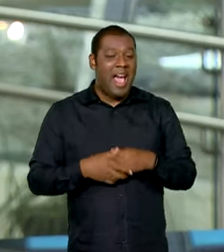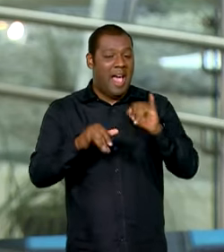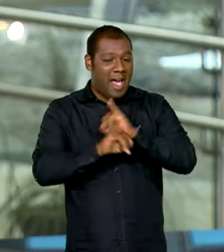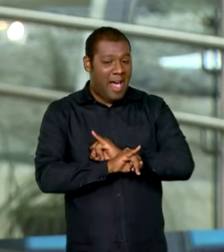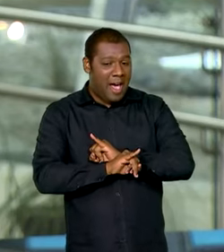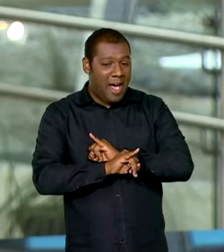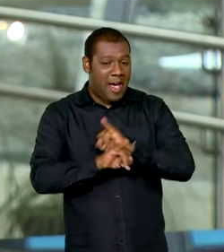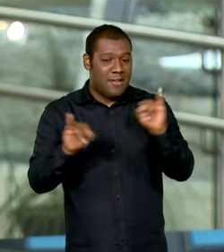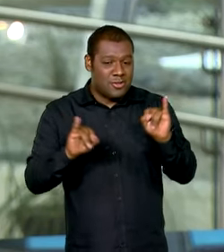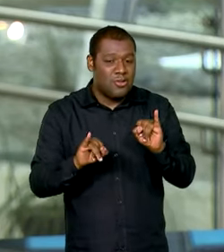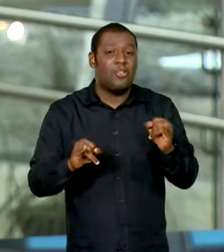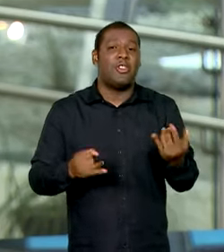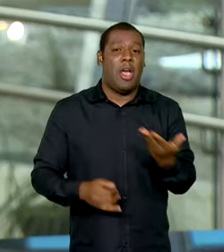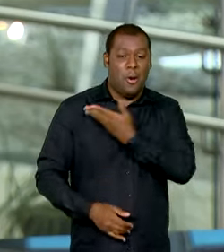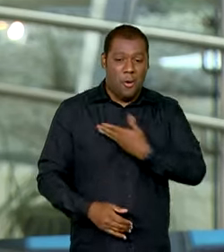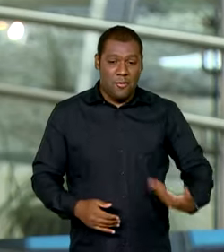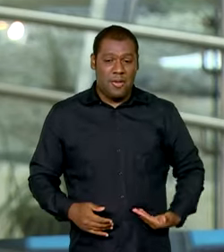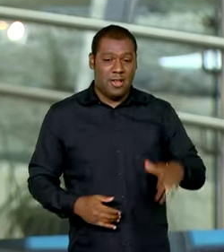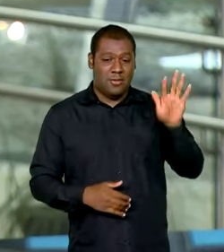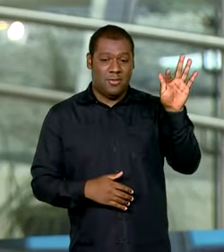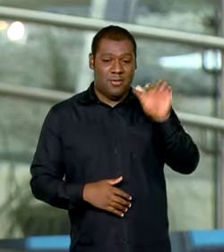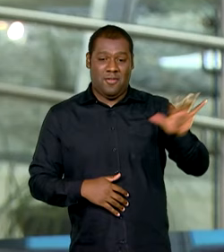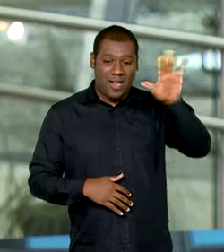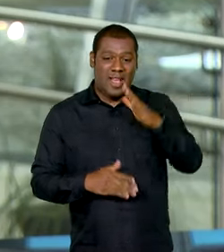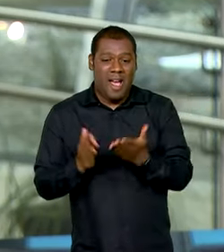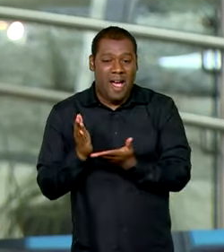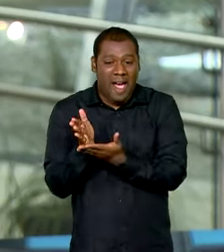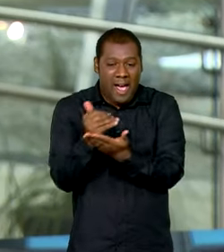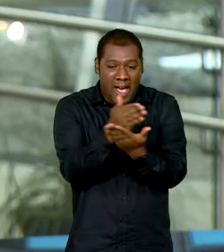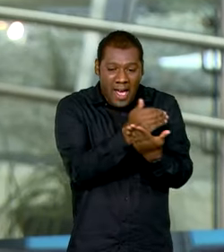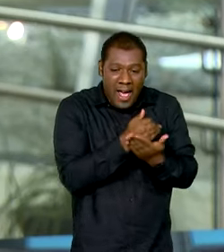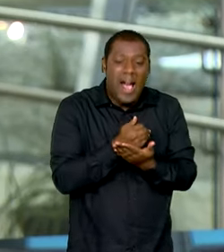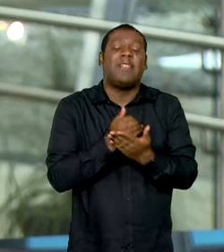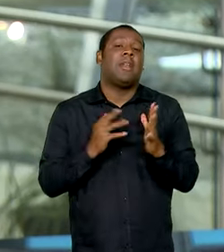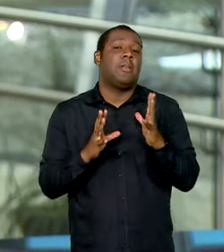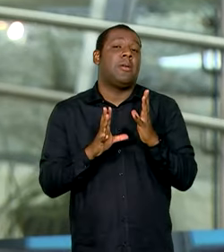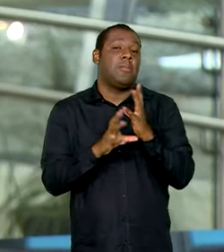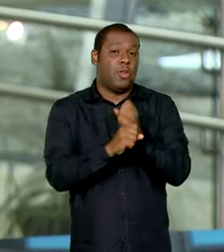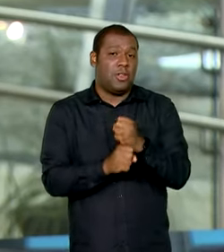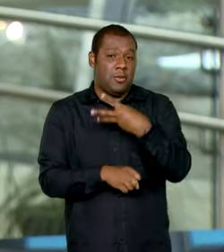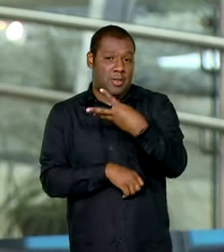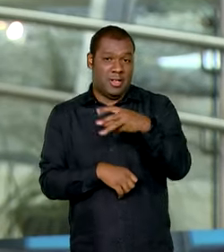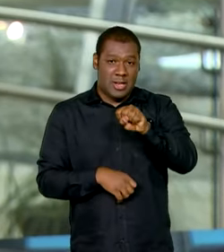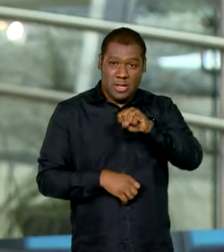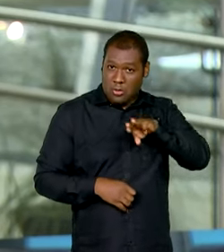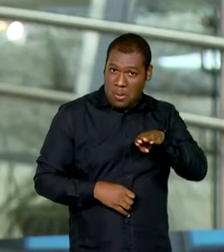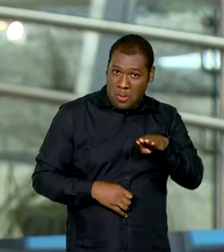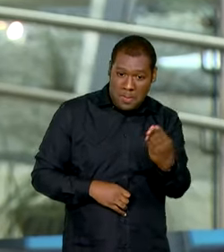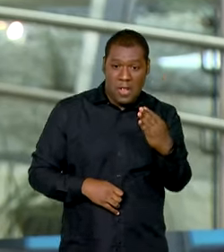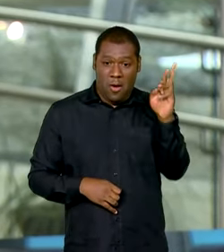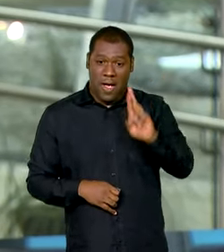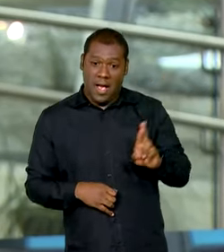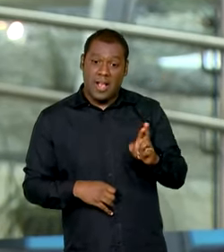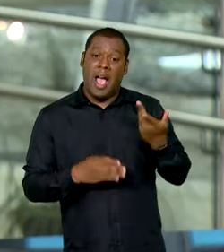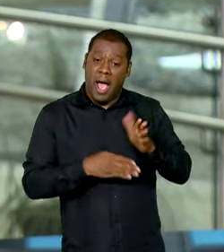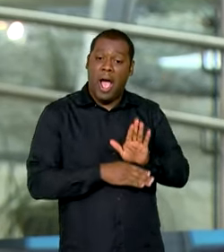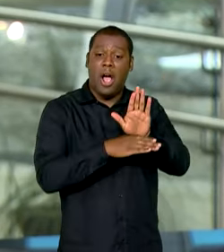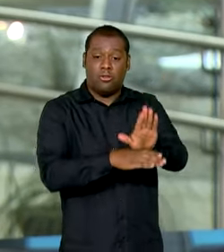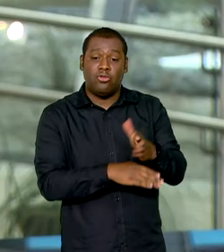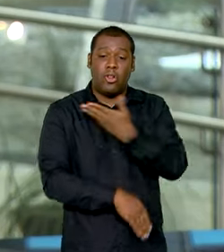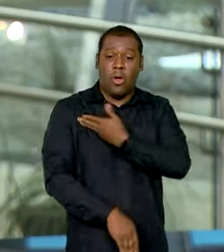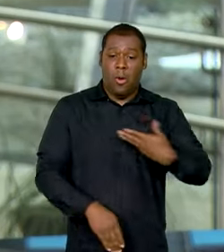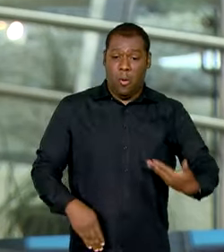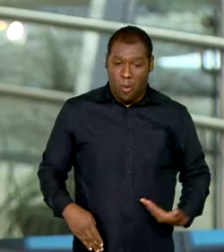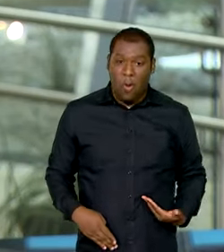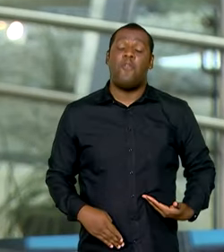arrecadação do governo federal. Quase 38 bilhões de reais. Dinheiro que entra e que ajuda o governo a fechar as contas